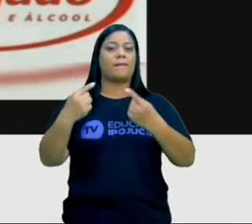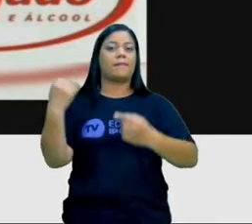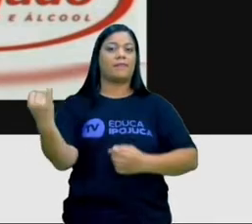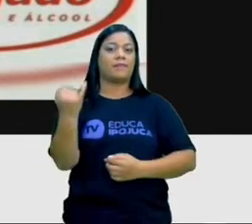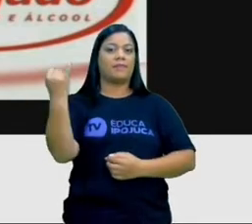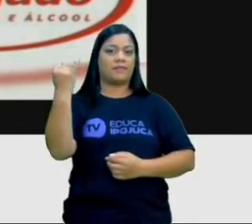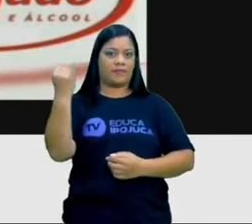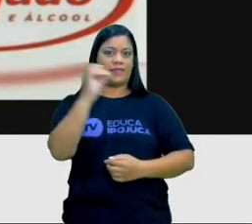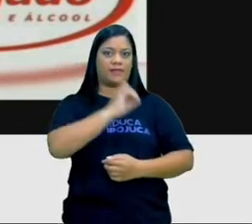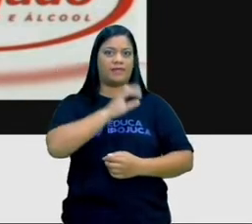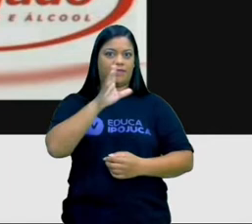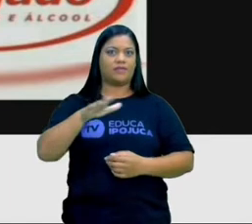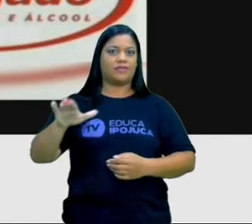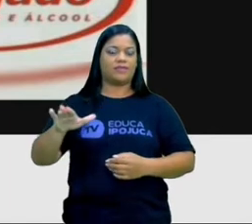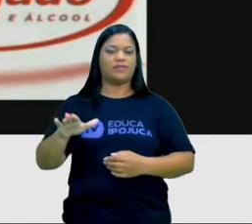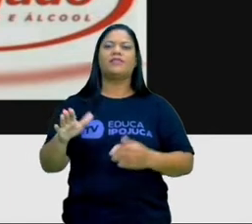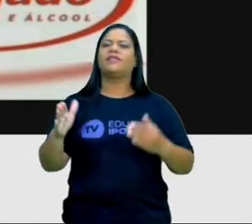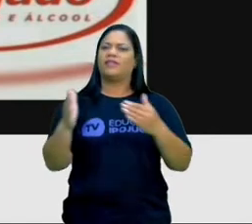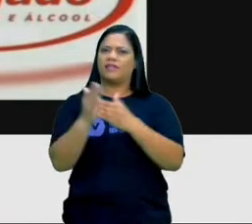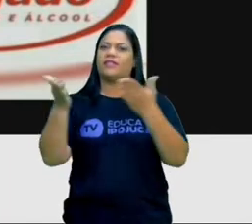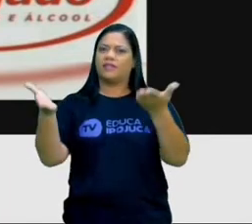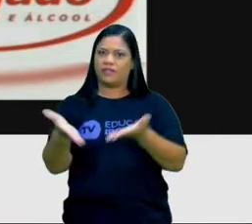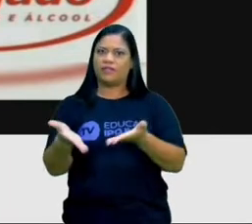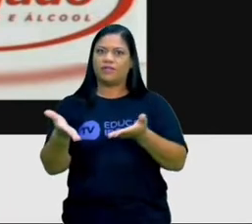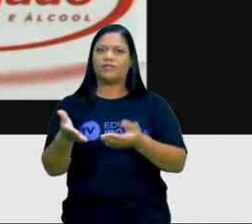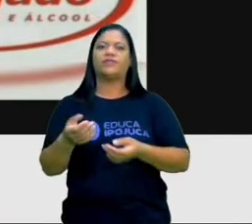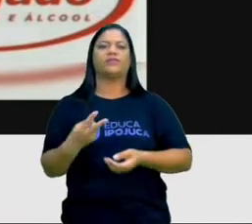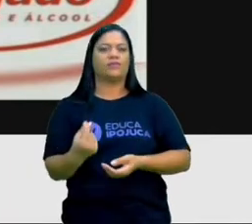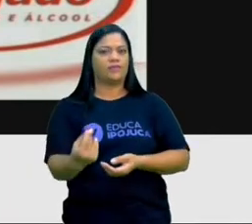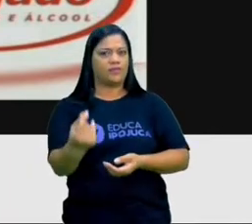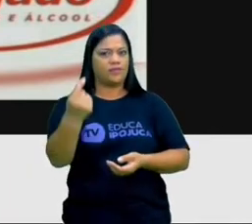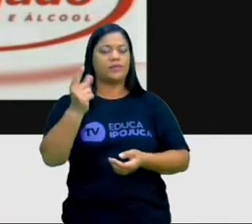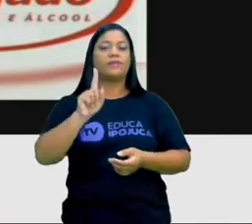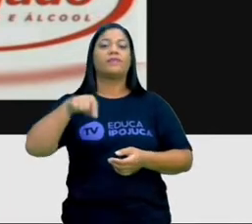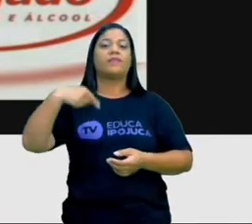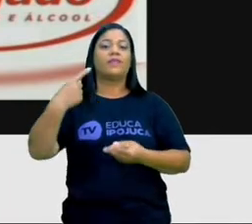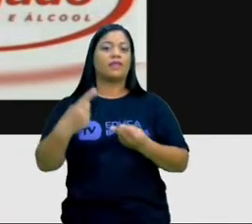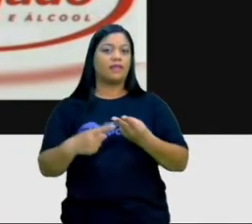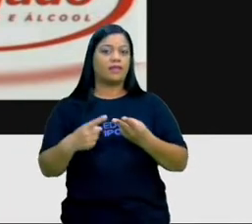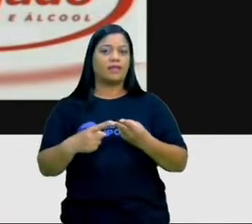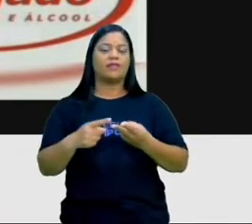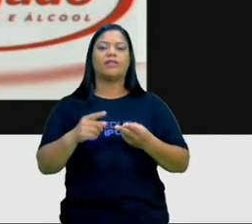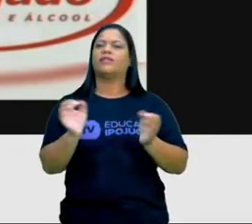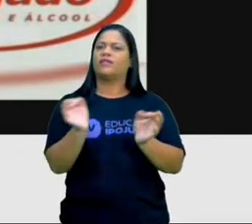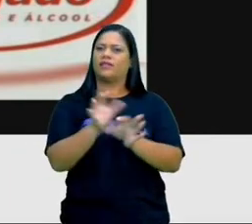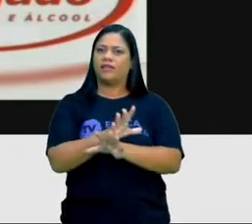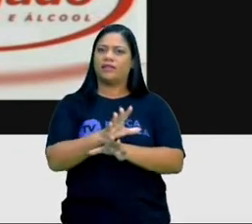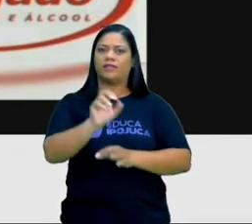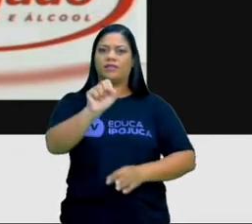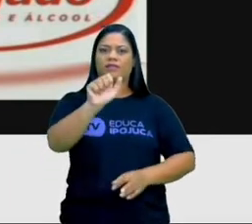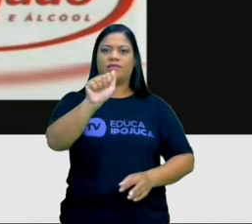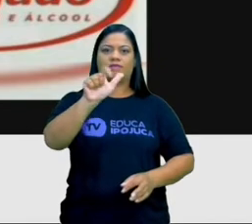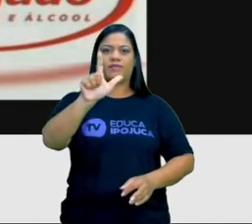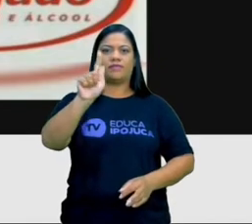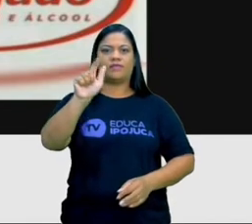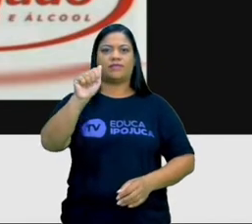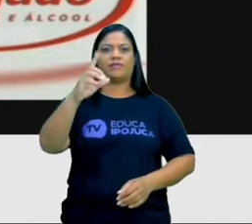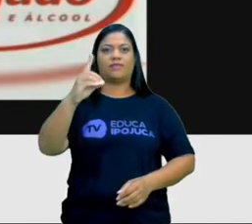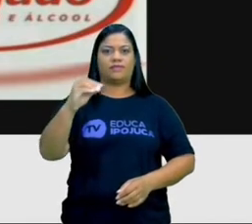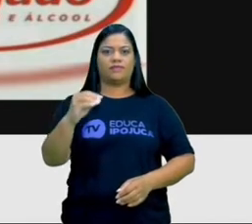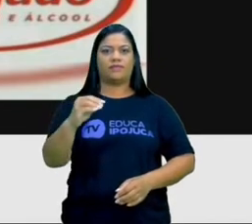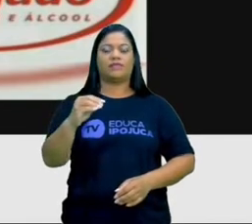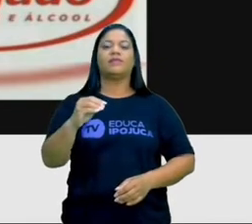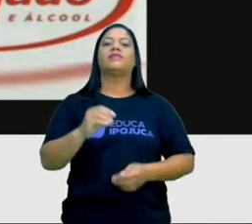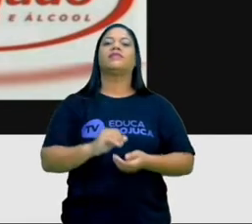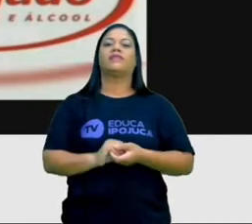usina Ipojuca, que está funcionando até hoje, que é essa de cima, e a extinta usina Salgado, que ficava em Nossa